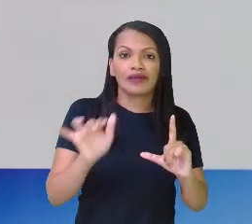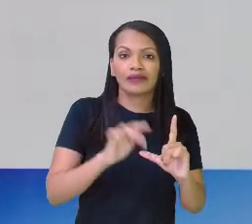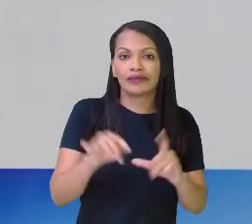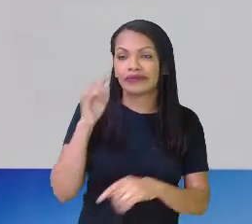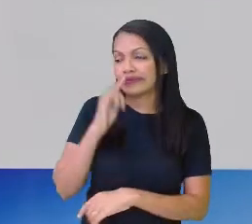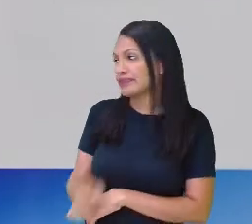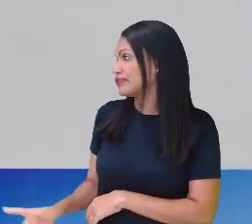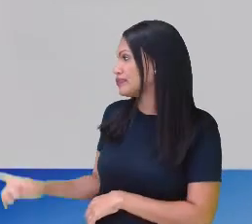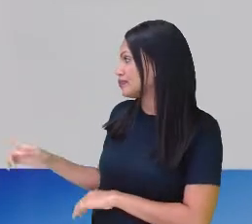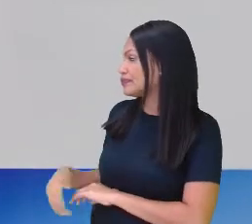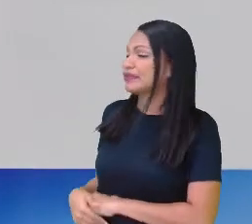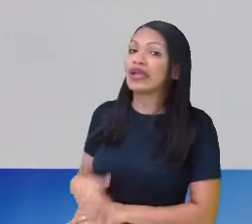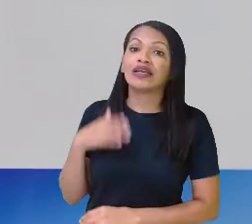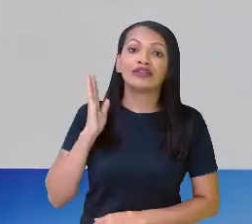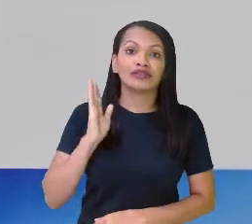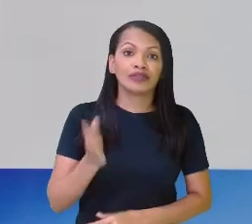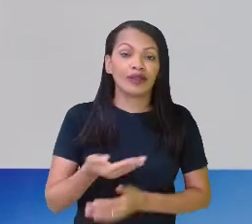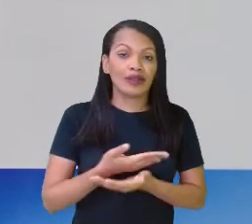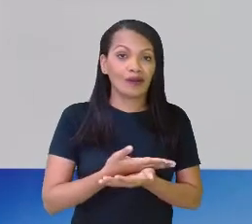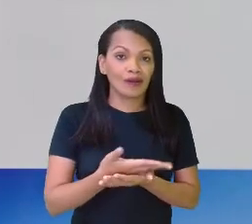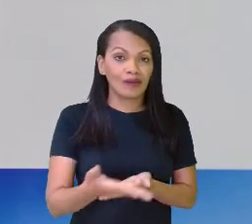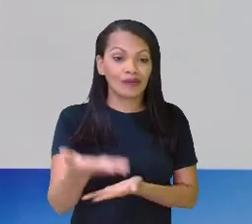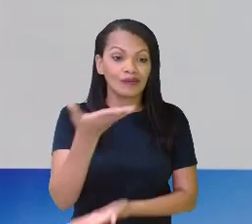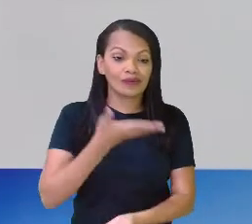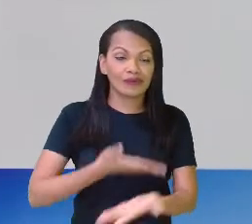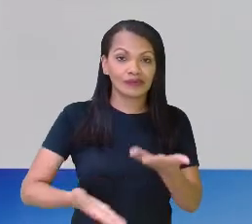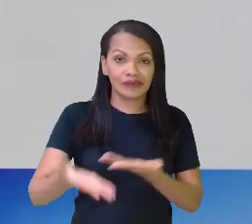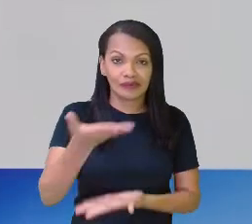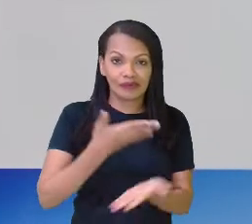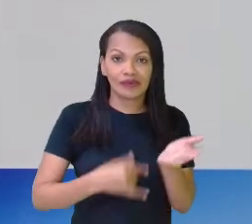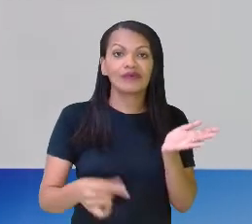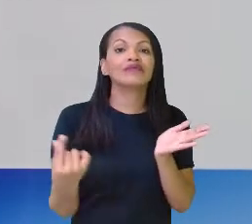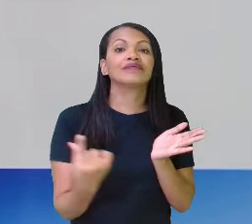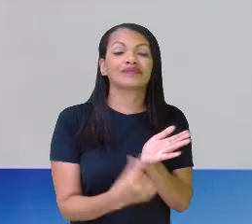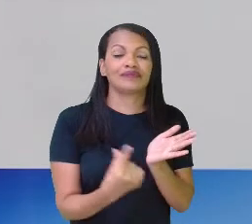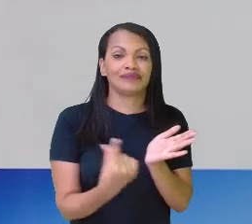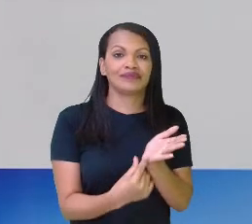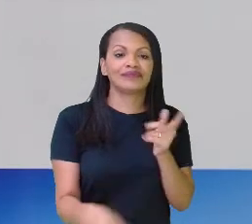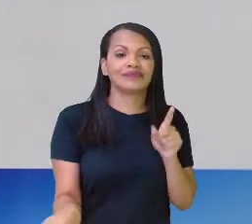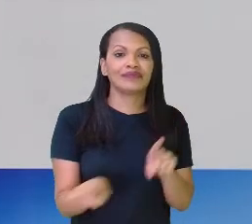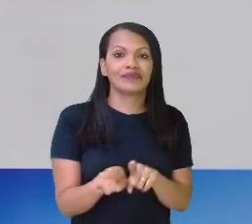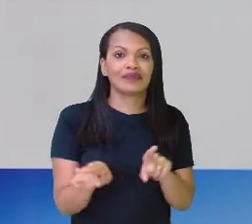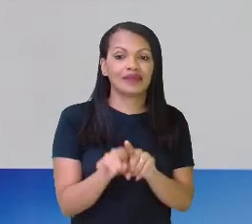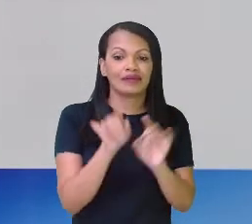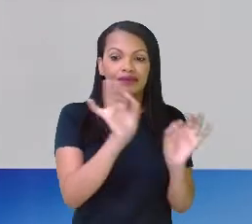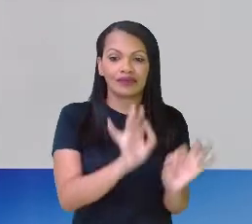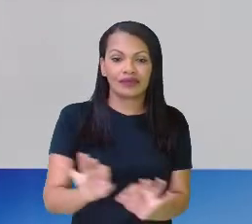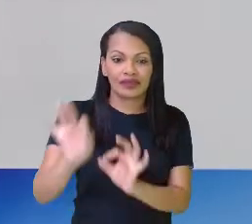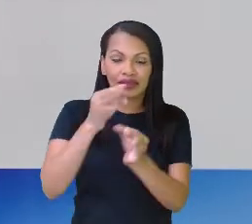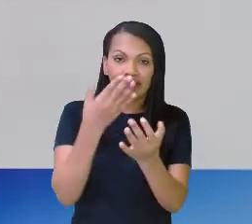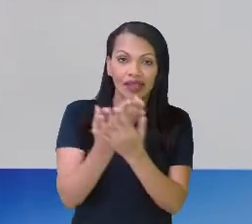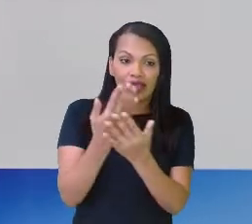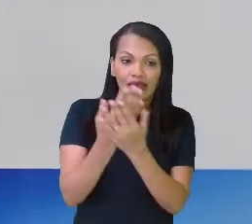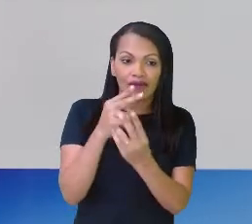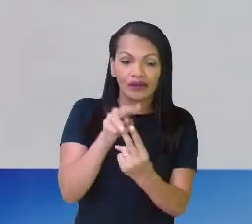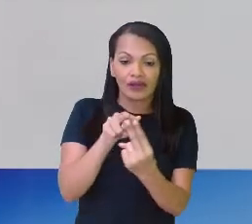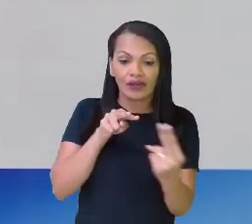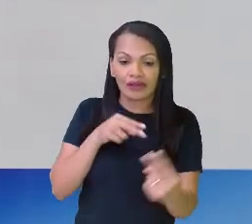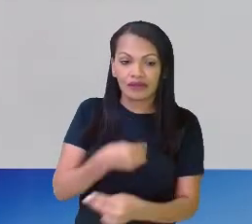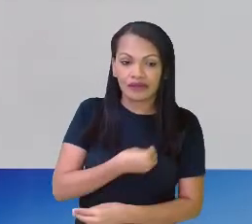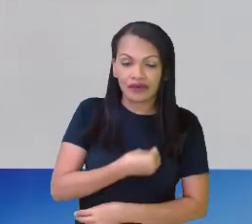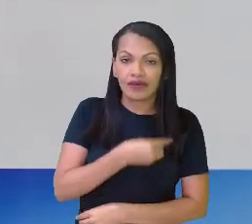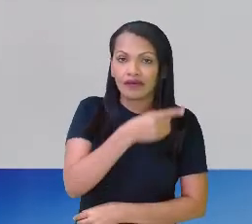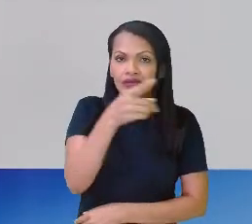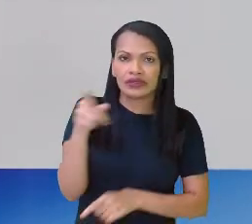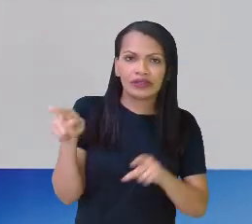já começa a interagir comigo. a partir do aplicativo, além de assistir às aulas ao vivo, você também